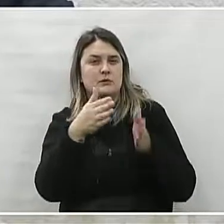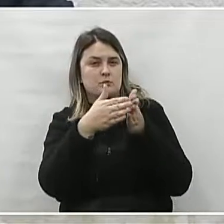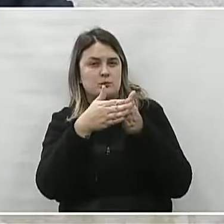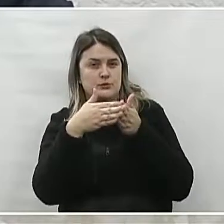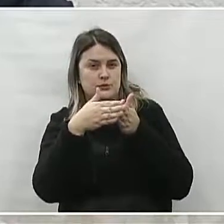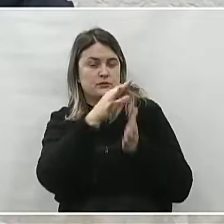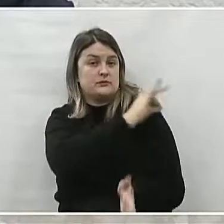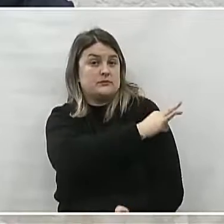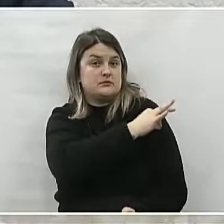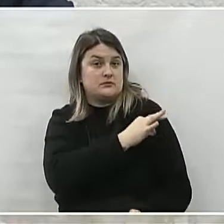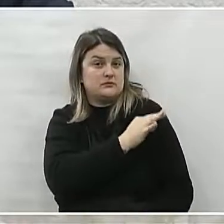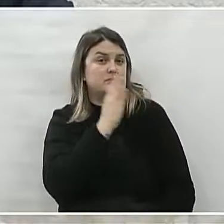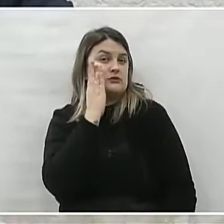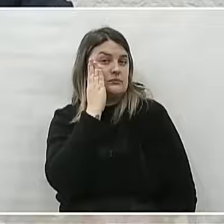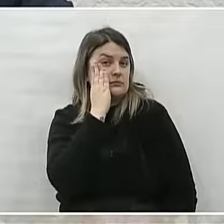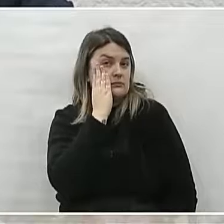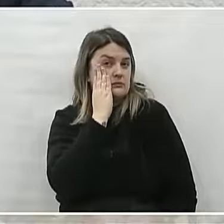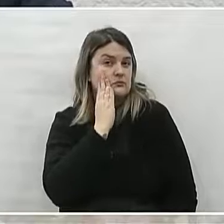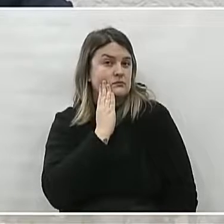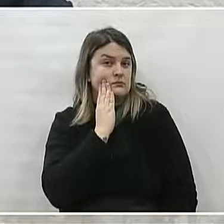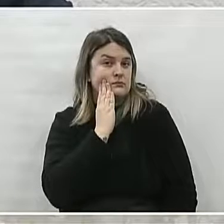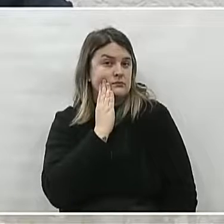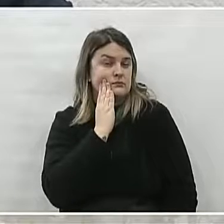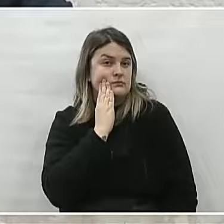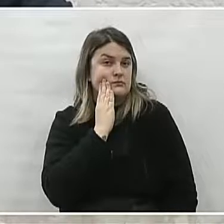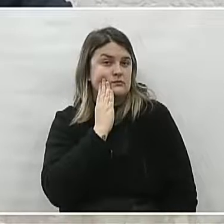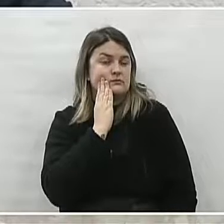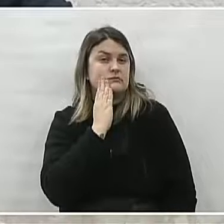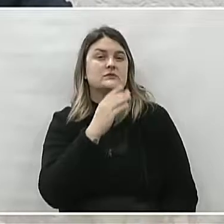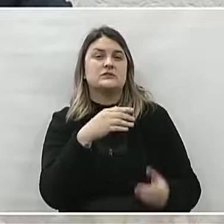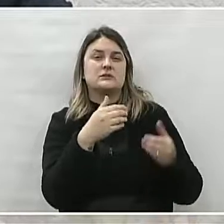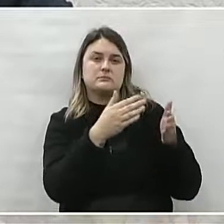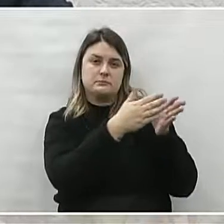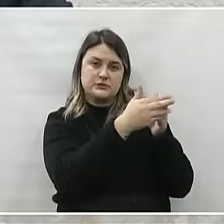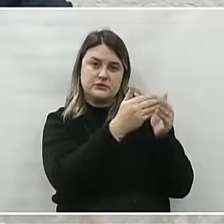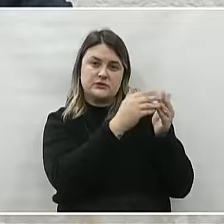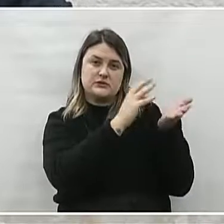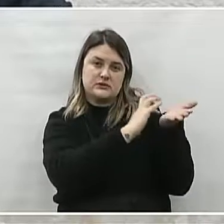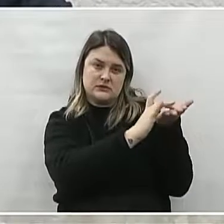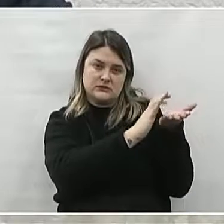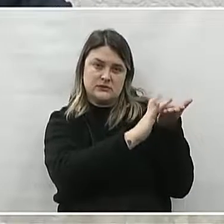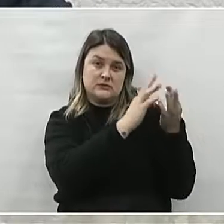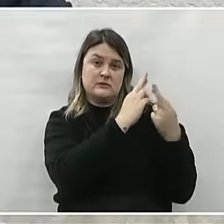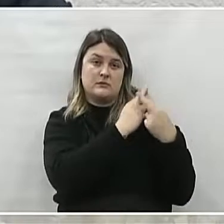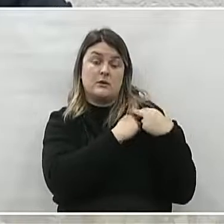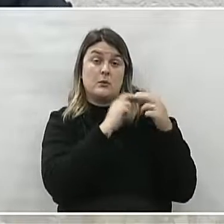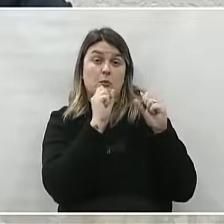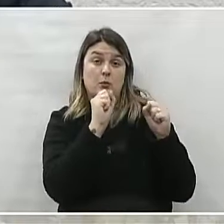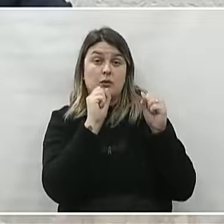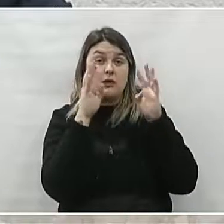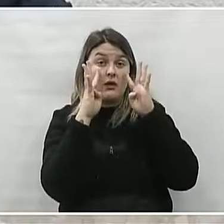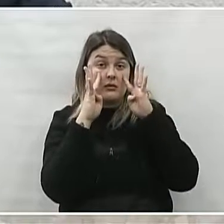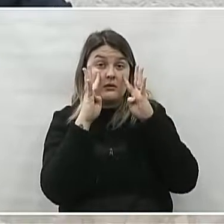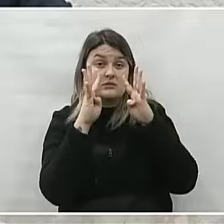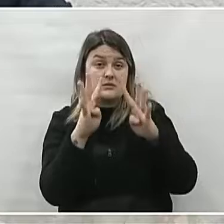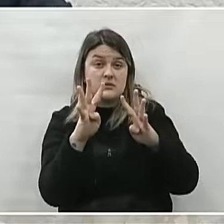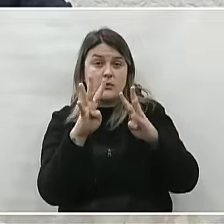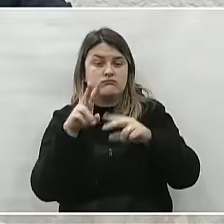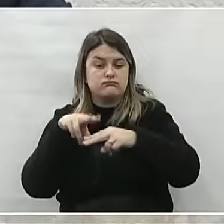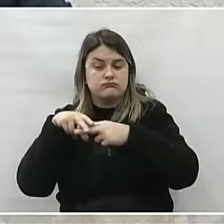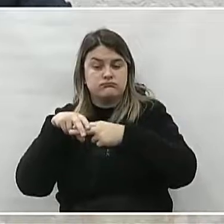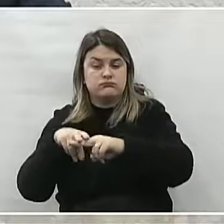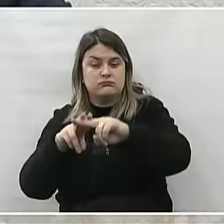chefe do Poder Executivo Municipal, por meio da Secretaria Competente, possam dar atenção especial ao Parque